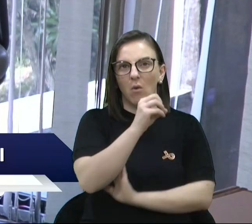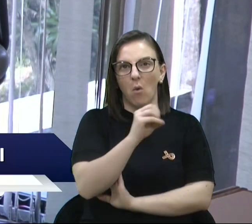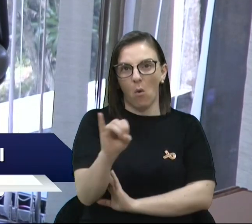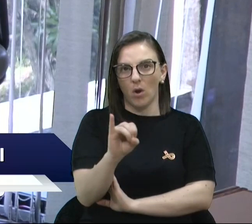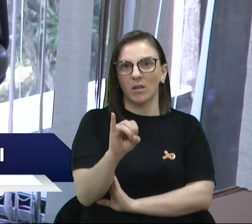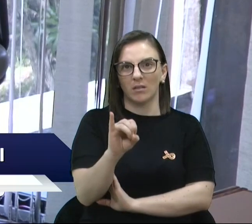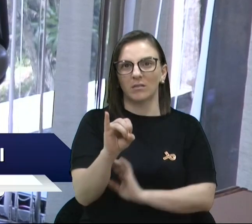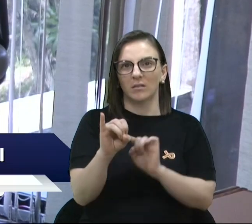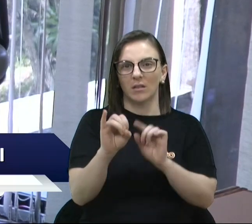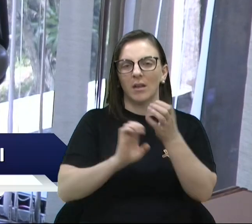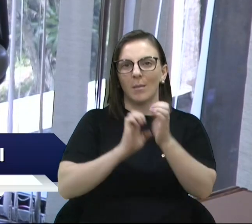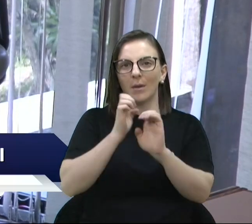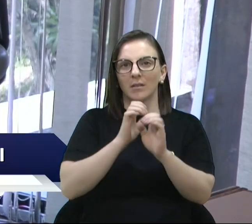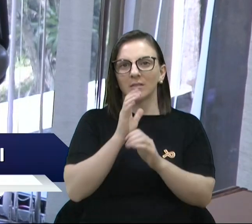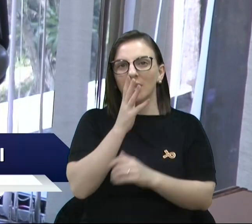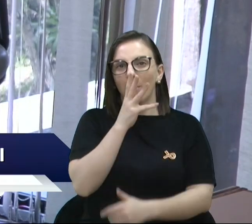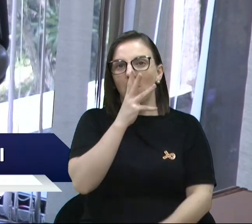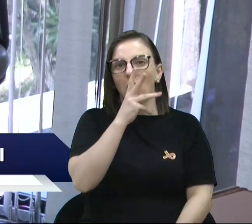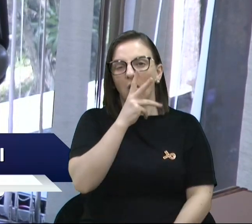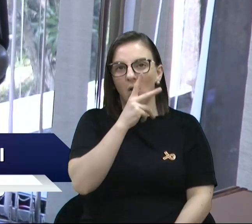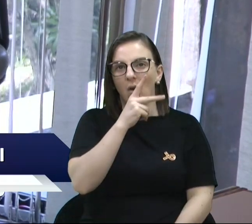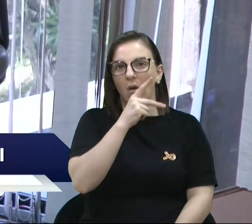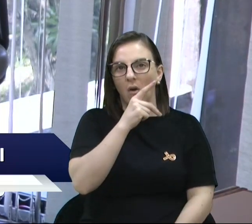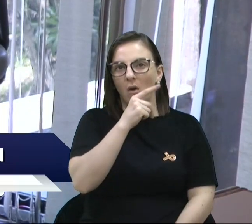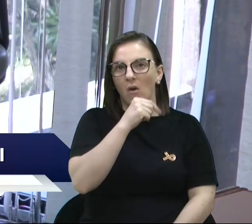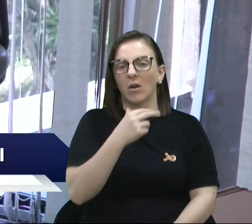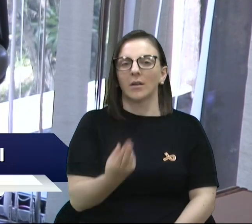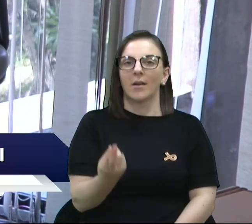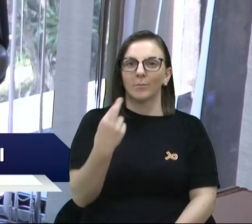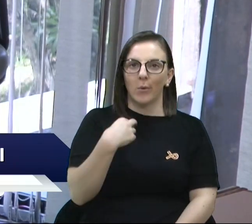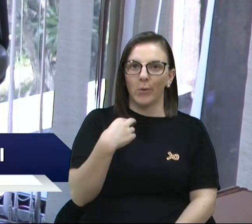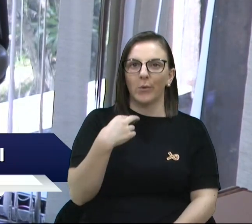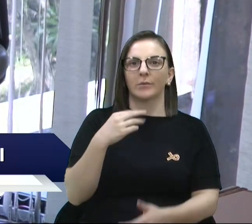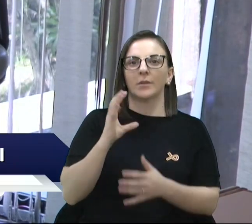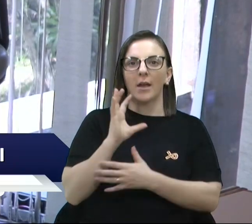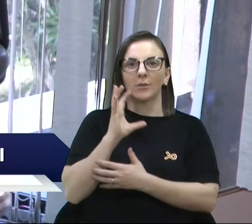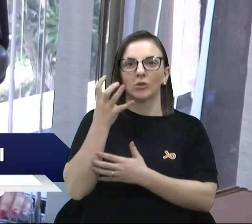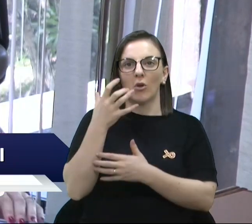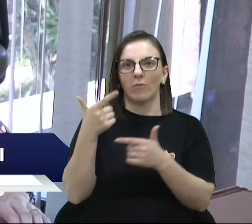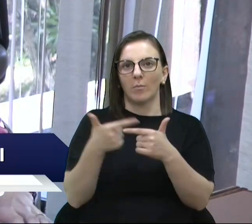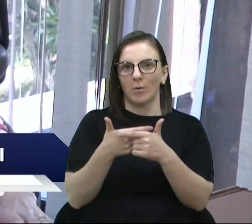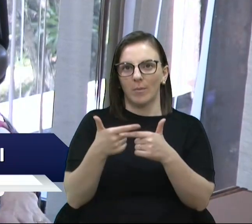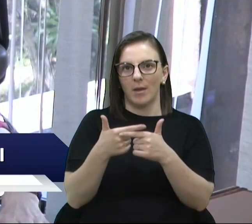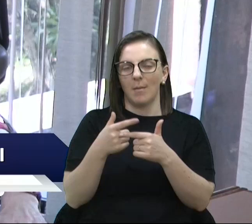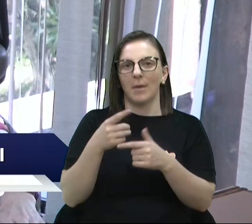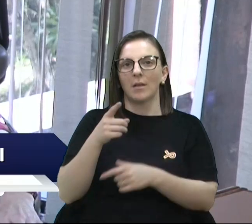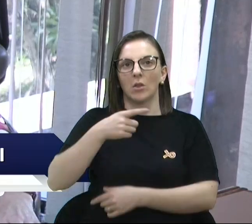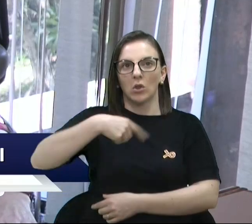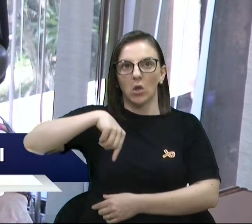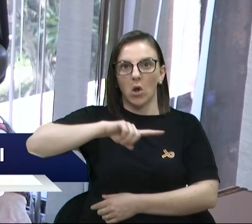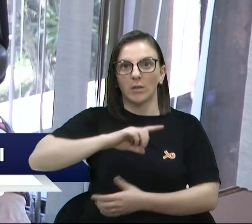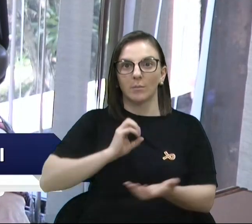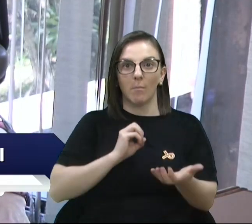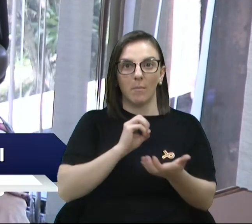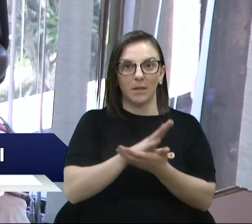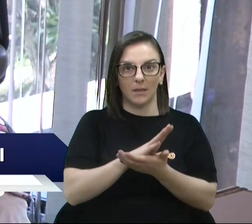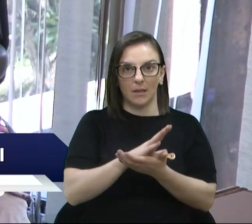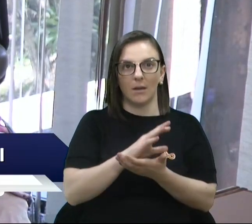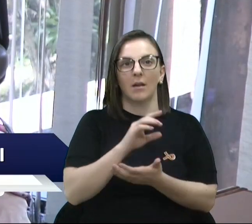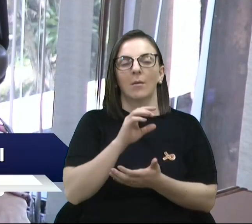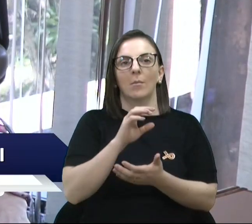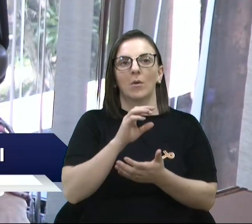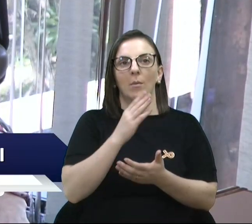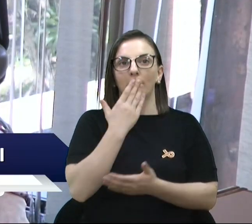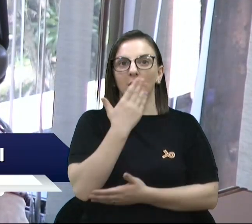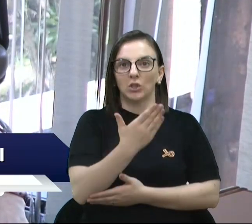demorado para nos dar a resposta. Inclusive, nós encaminhamos um pedido aqui para a central de licitações, para a contratação de uma outra